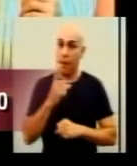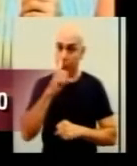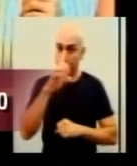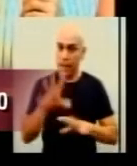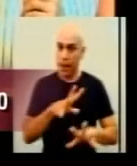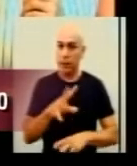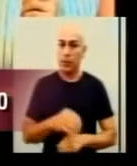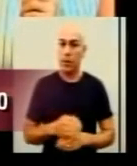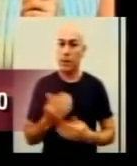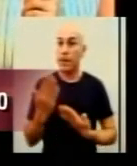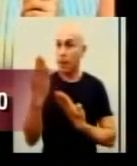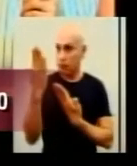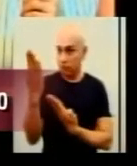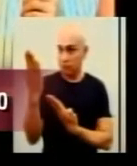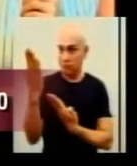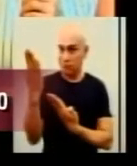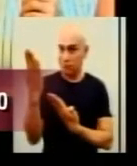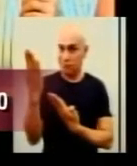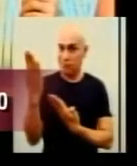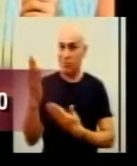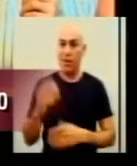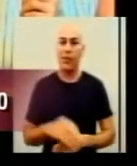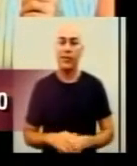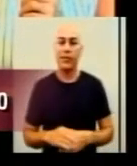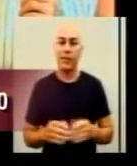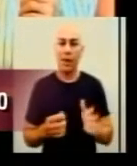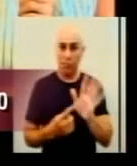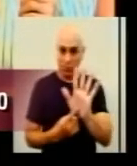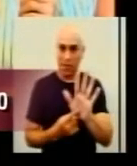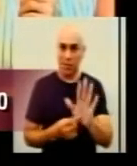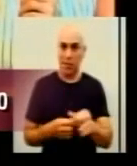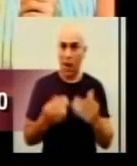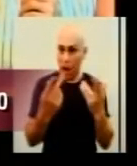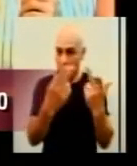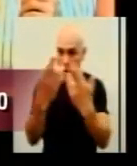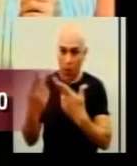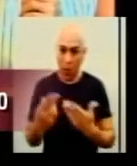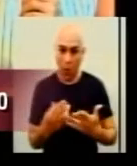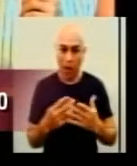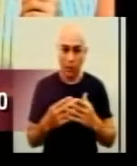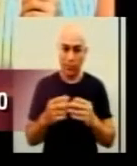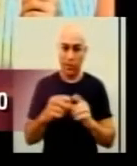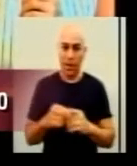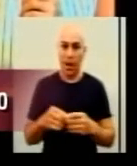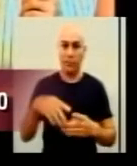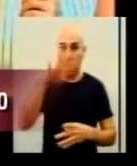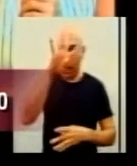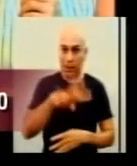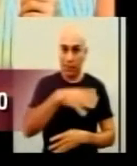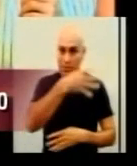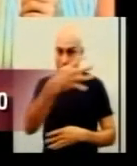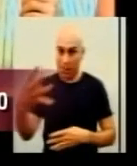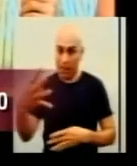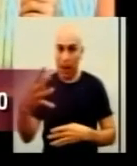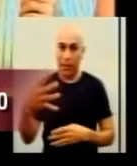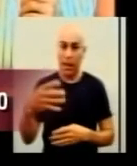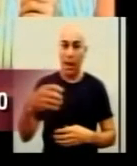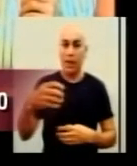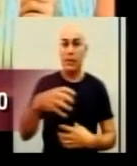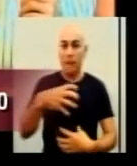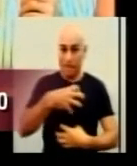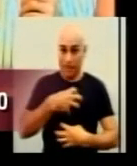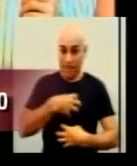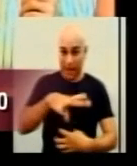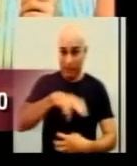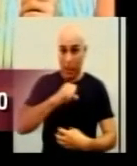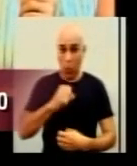Próximo. E aqui, a mesma situação, só que aqui a gente colocou em tabela, os casos graves internados.